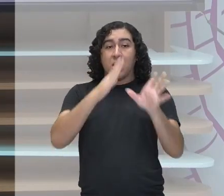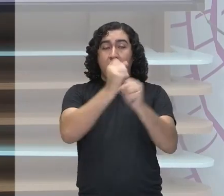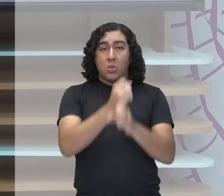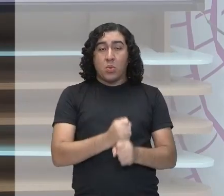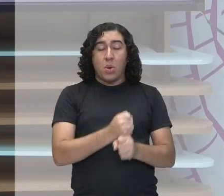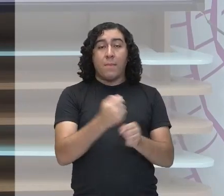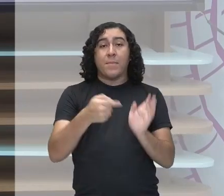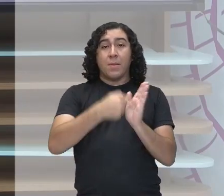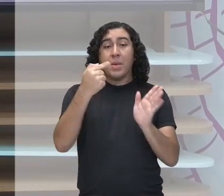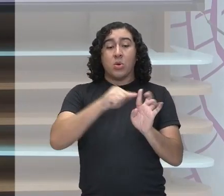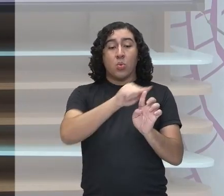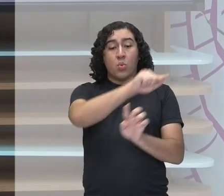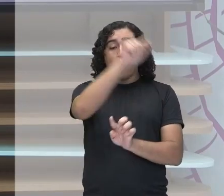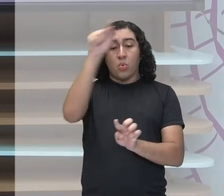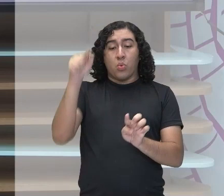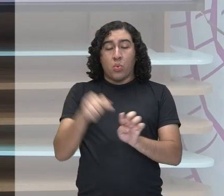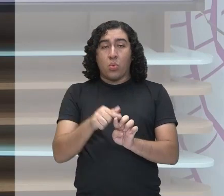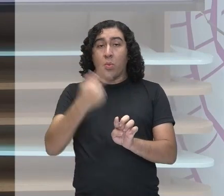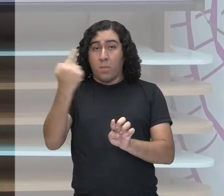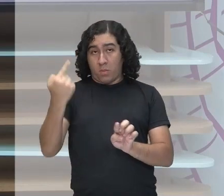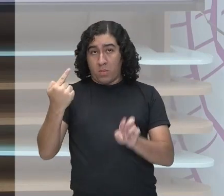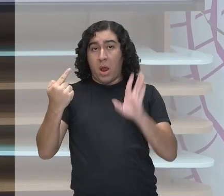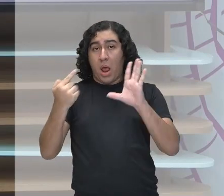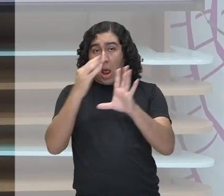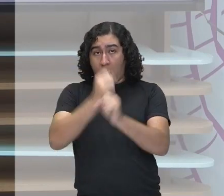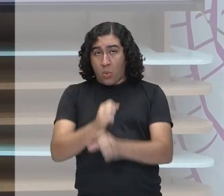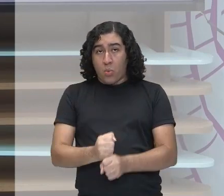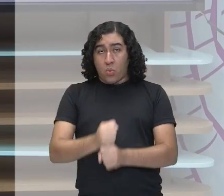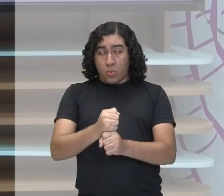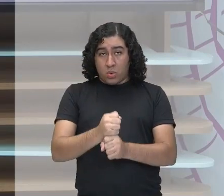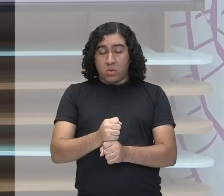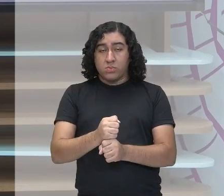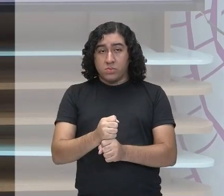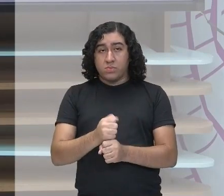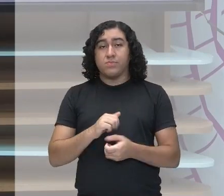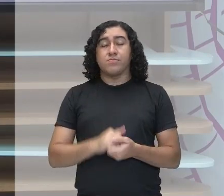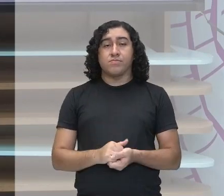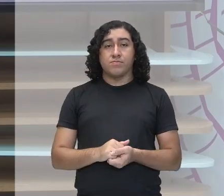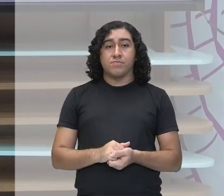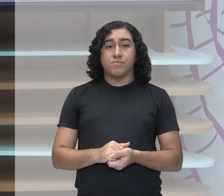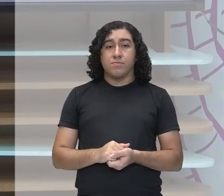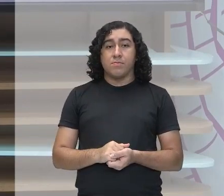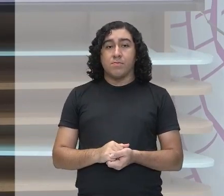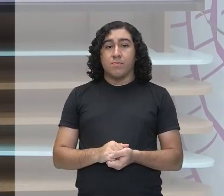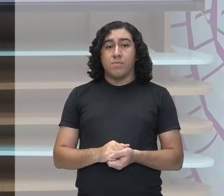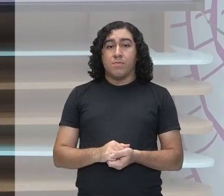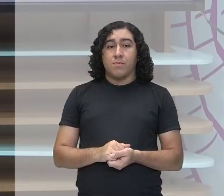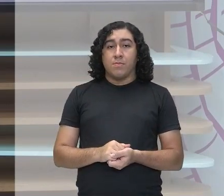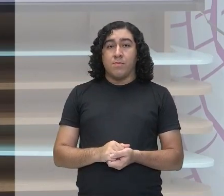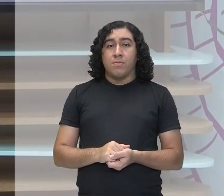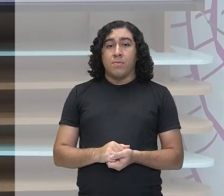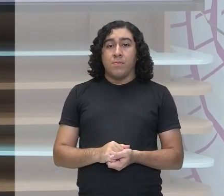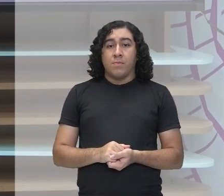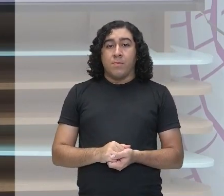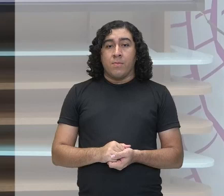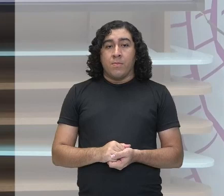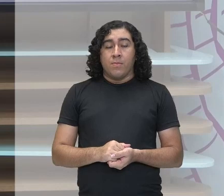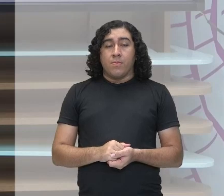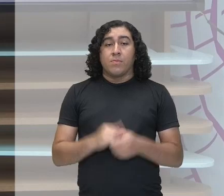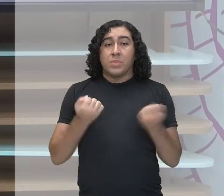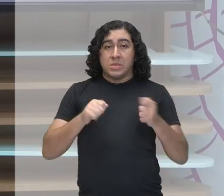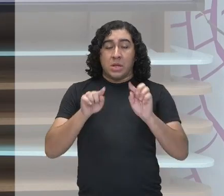o que que dá uma volta. Para calcular uma volta, eu quero saber o comprimento dessa circunferência, né?